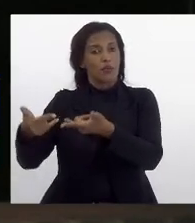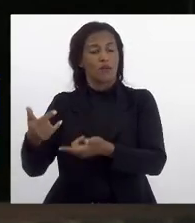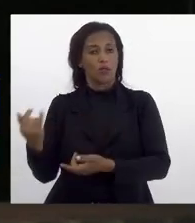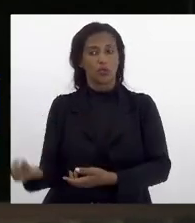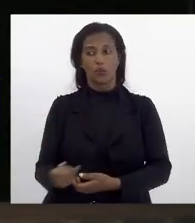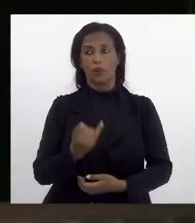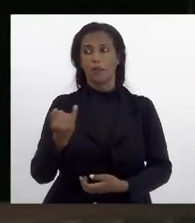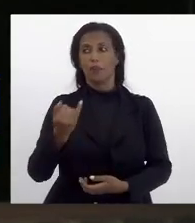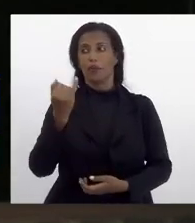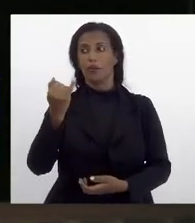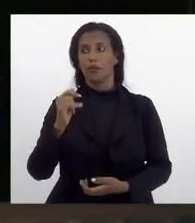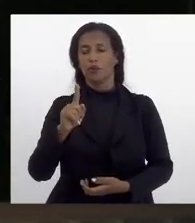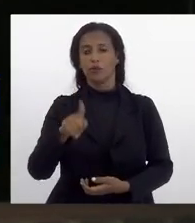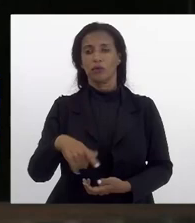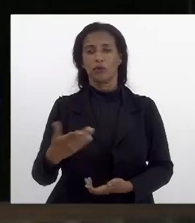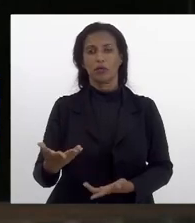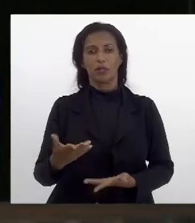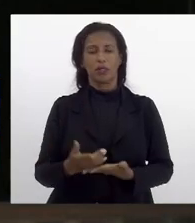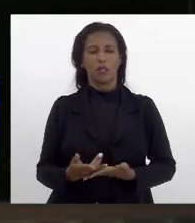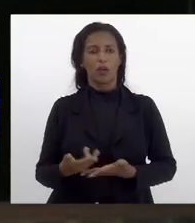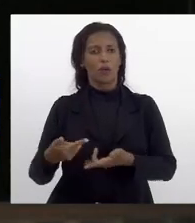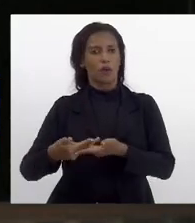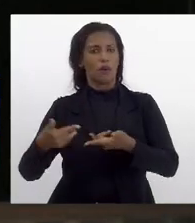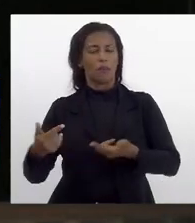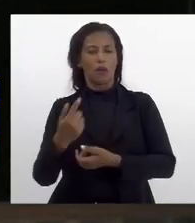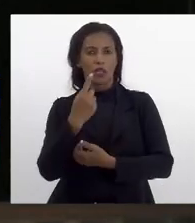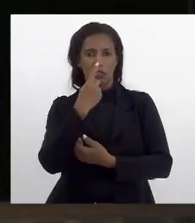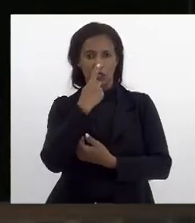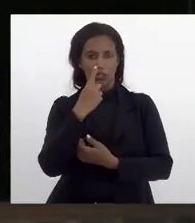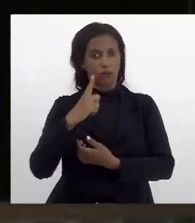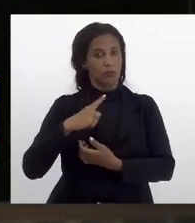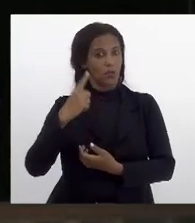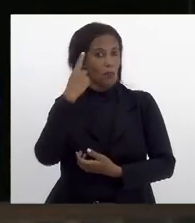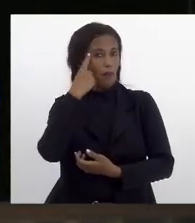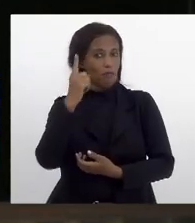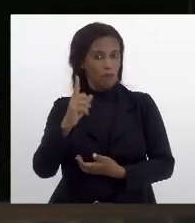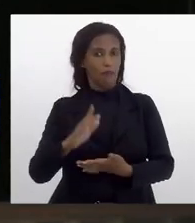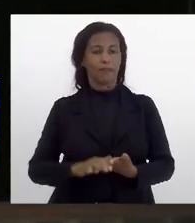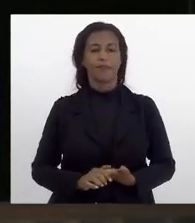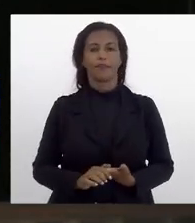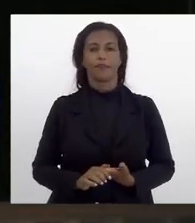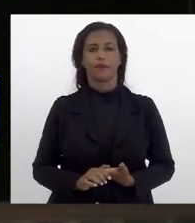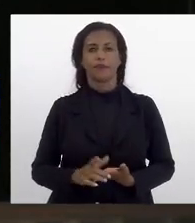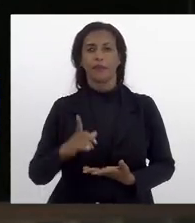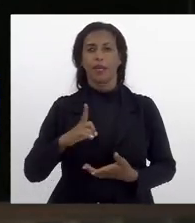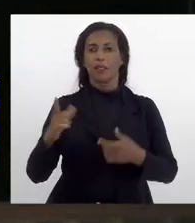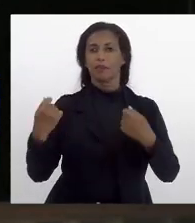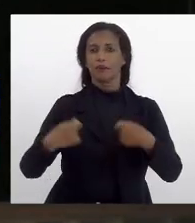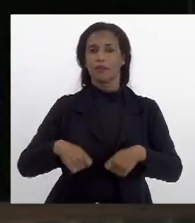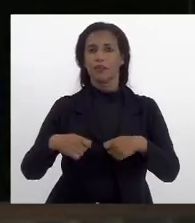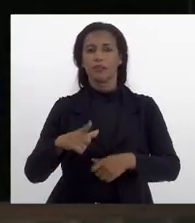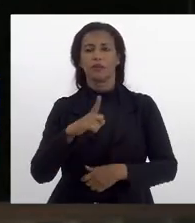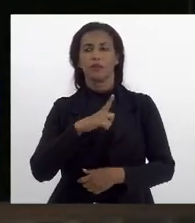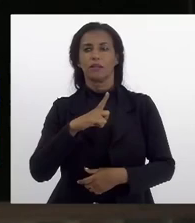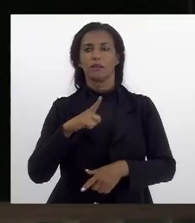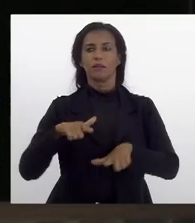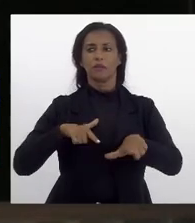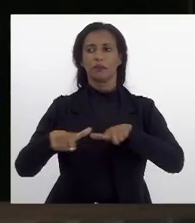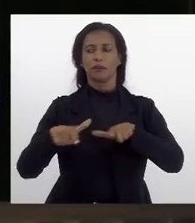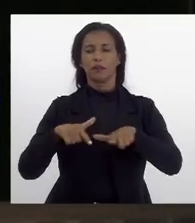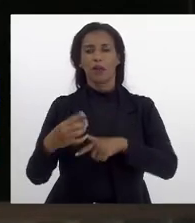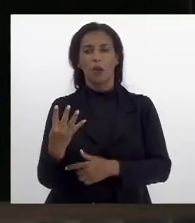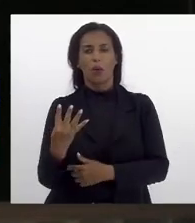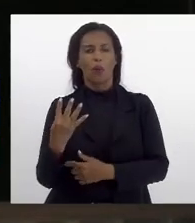que é o absorvente íntimo para vocês terem uma ideia elas precisariam trabalhar